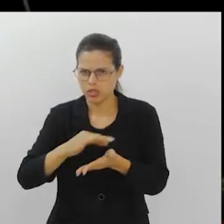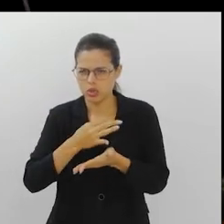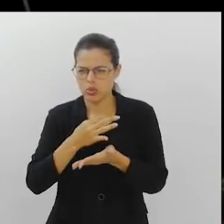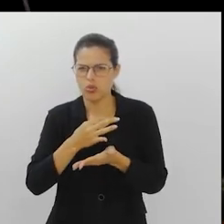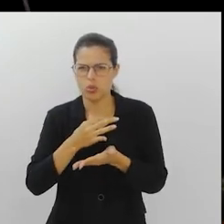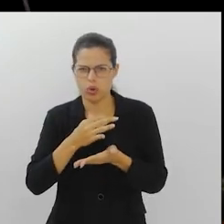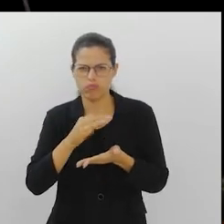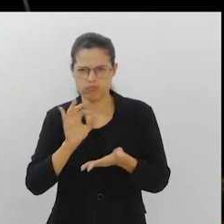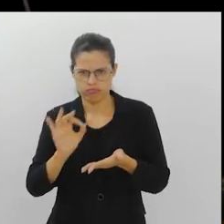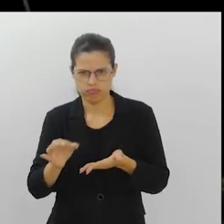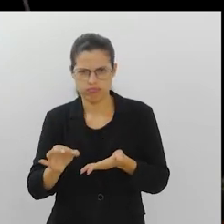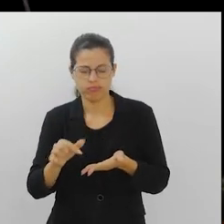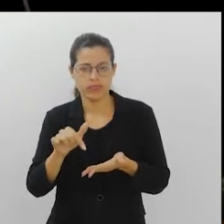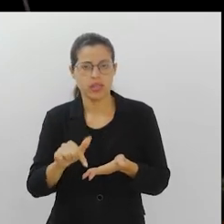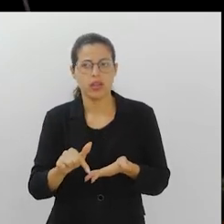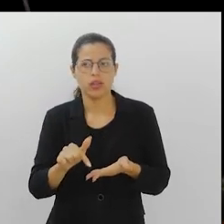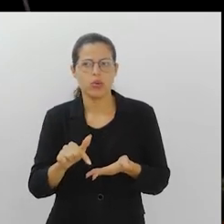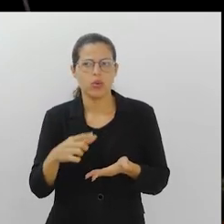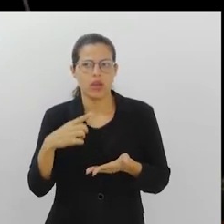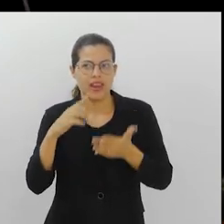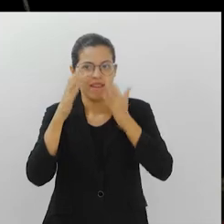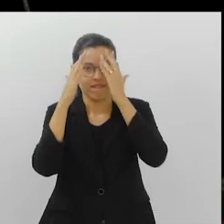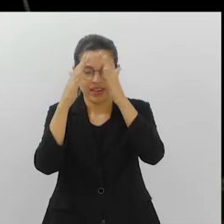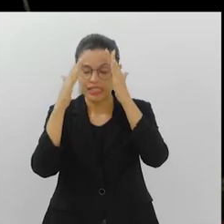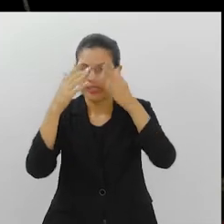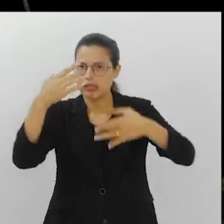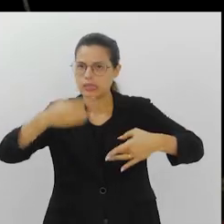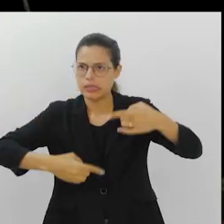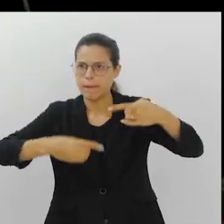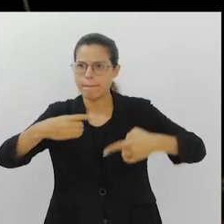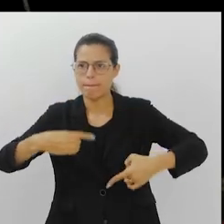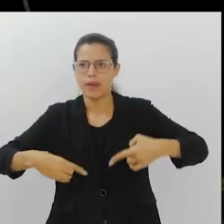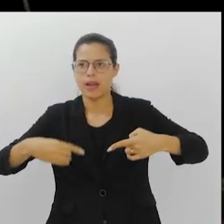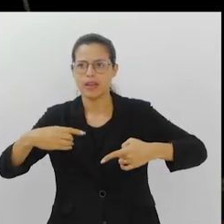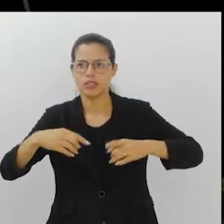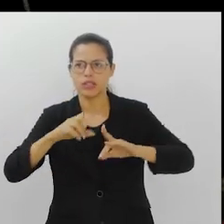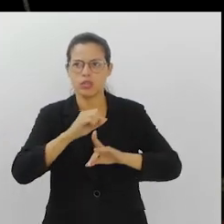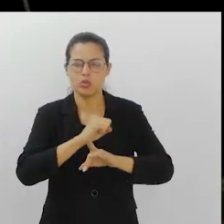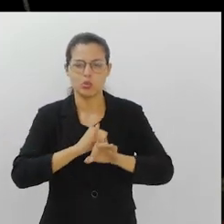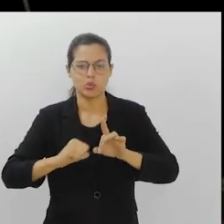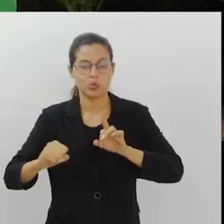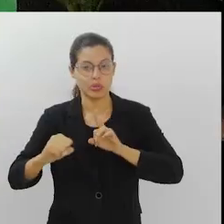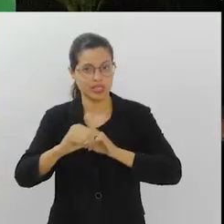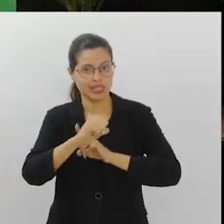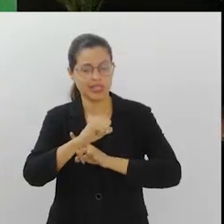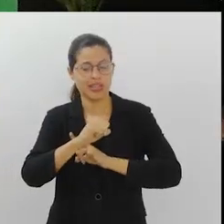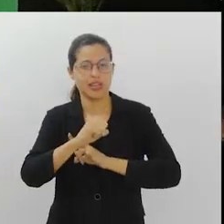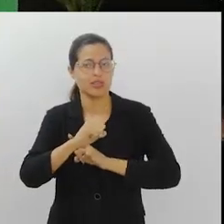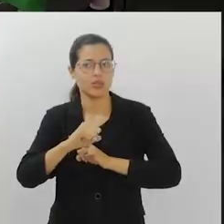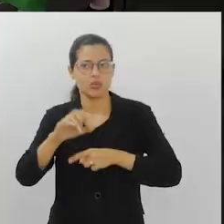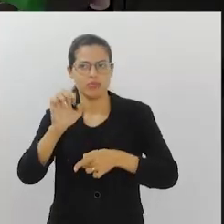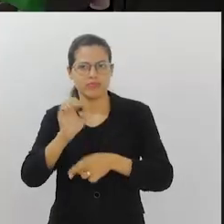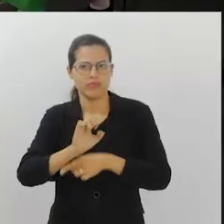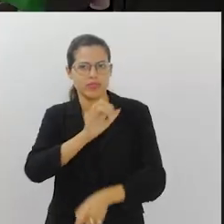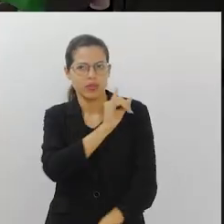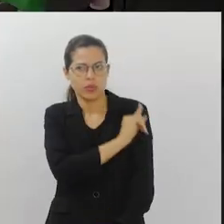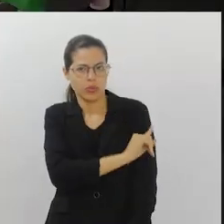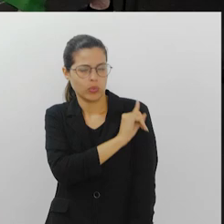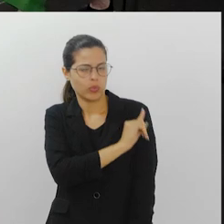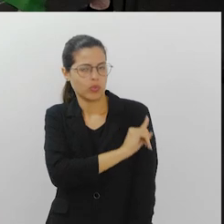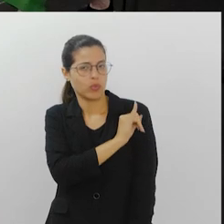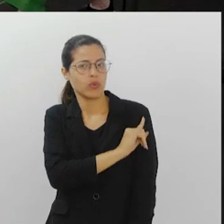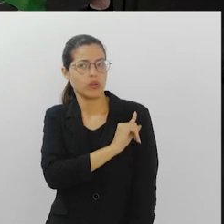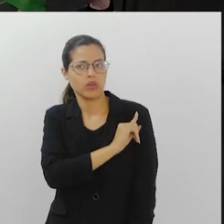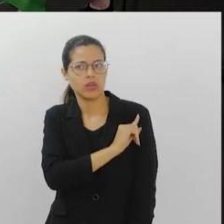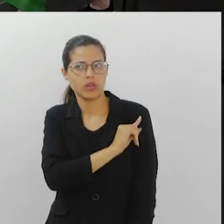inscrições, mais ou menos. Então, é muita reflexão a ser feita. Para a sociedade carioca como um todo, para o Estado do Rio de